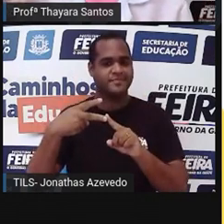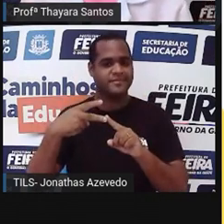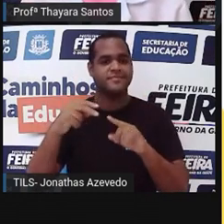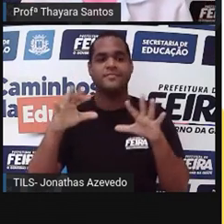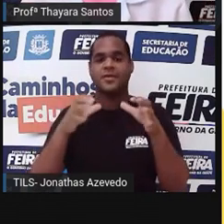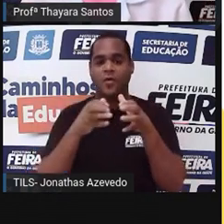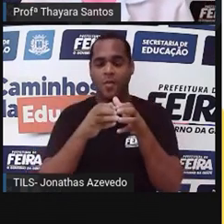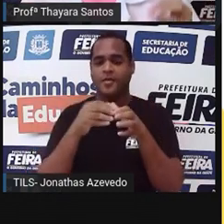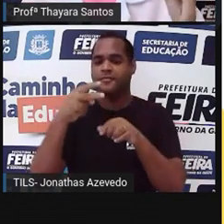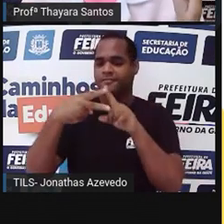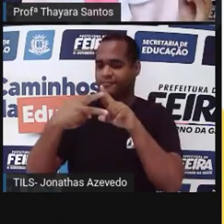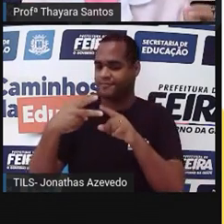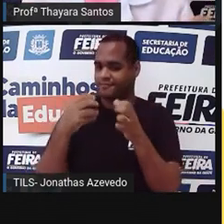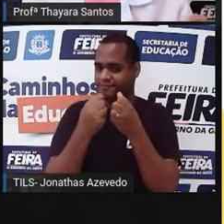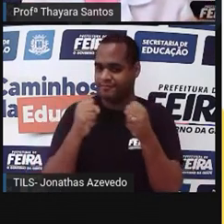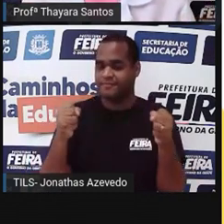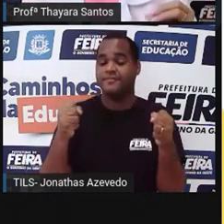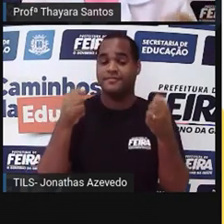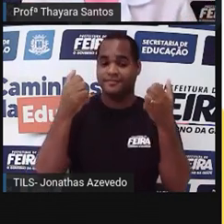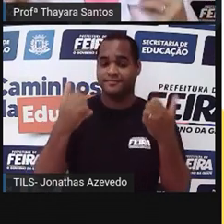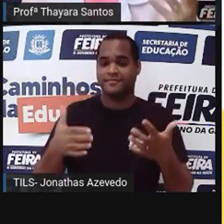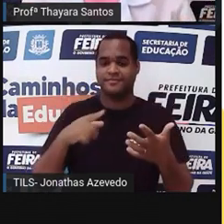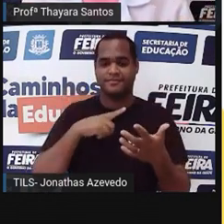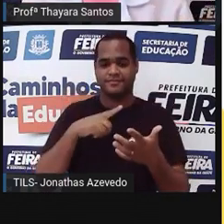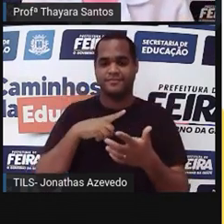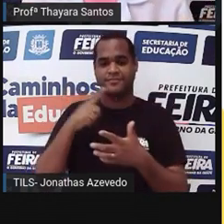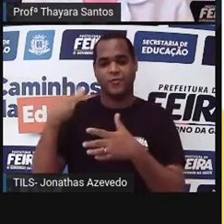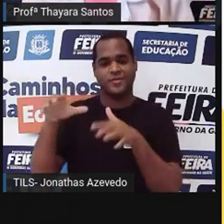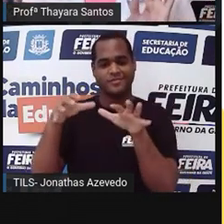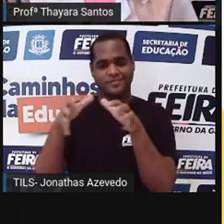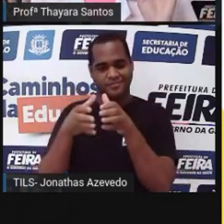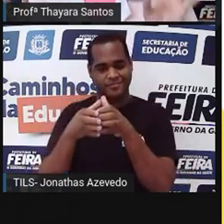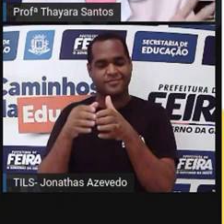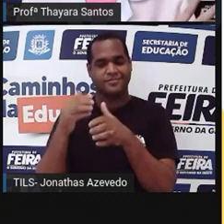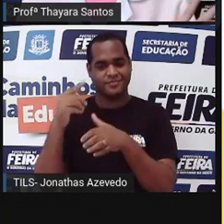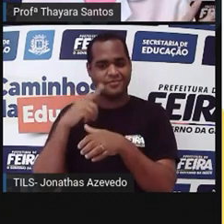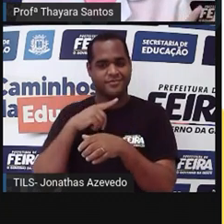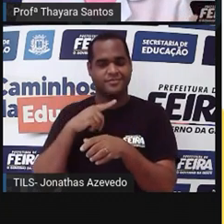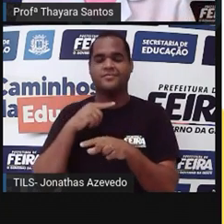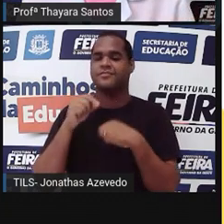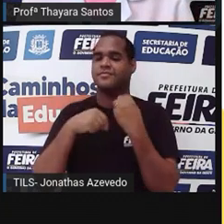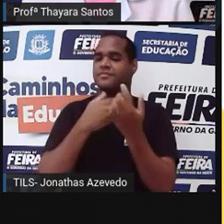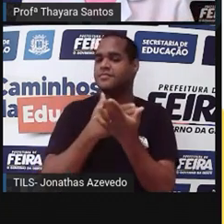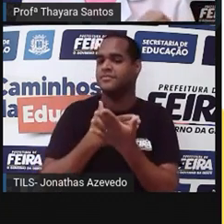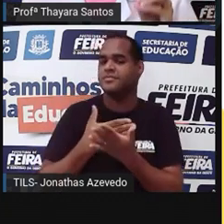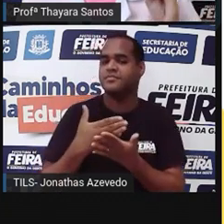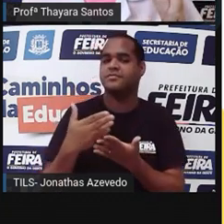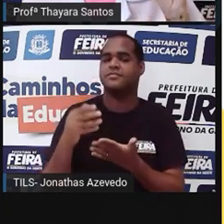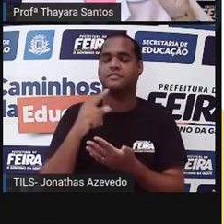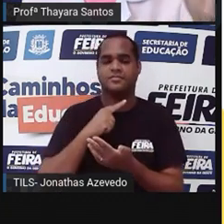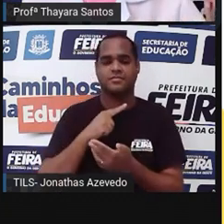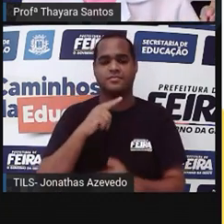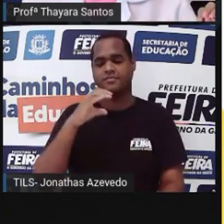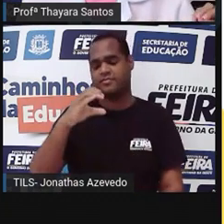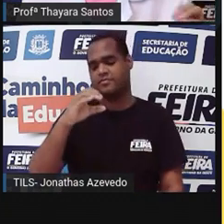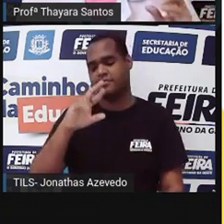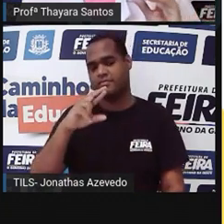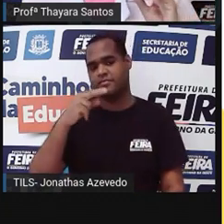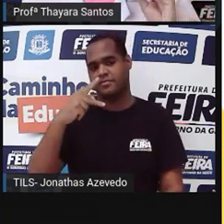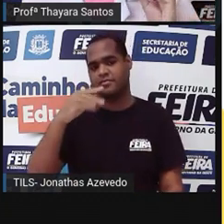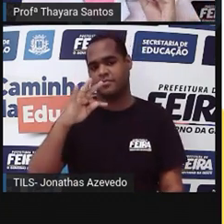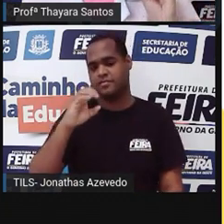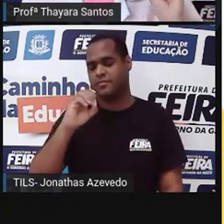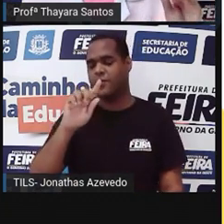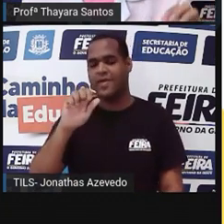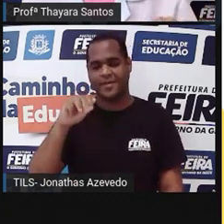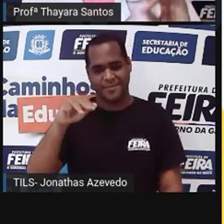Esses dois grandes grupos depois vão se dividir em outros grupos. Mas inicialmente a gente tem as plantas que são as criptógamas, quer